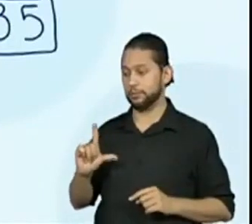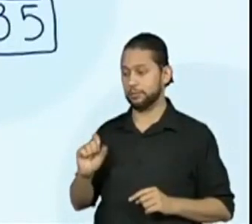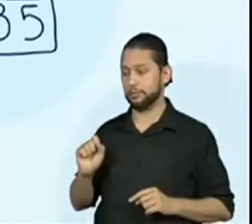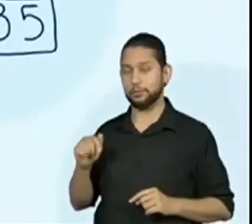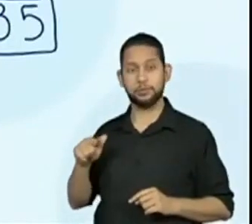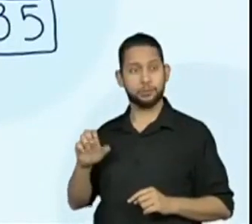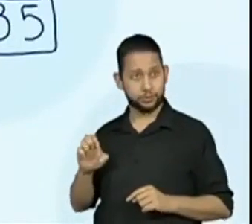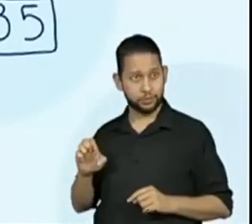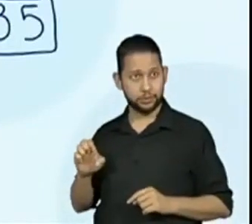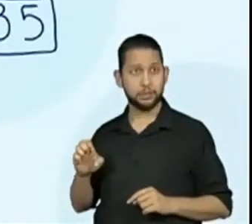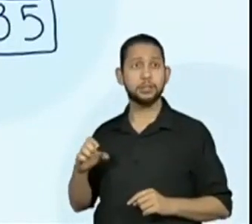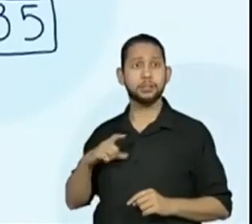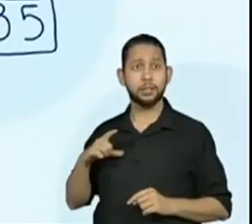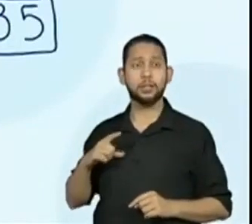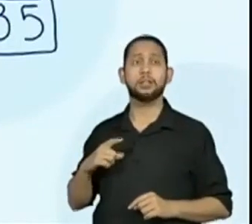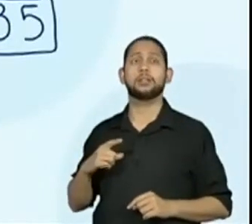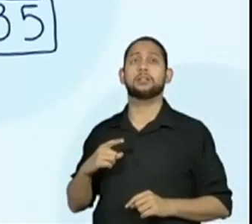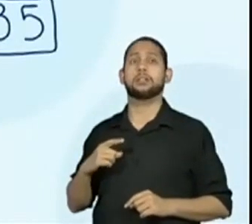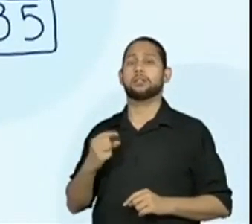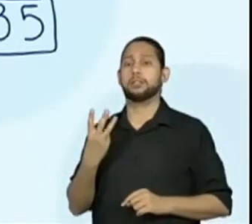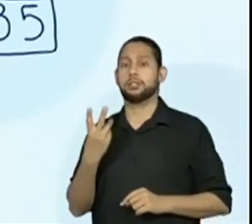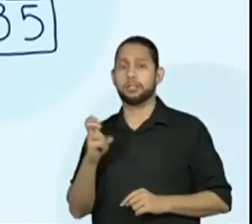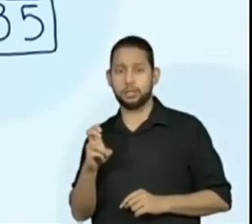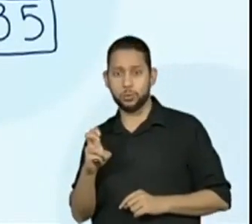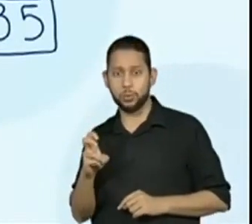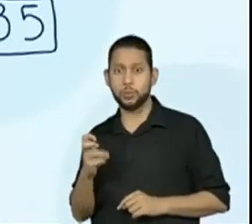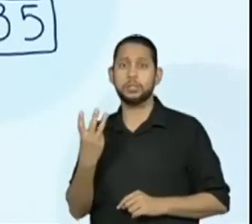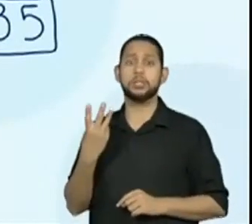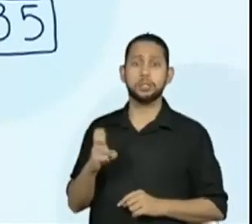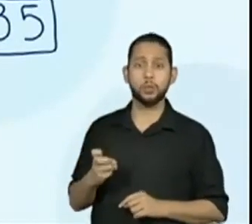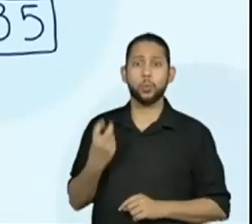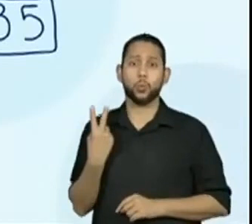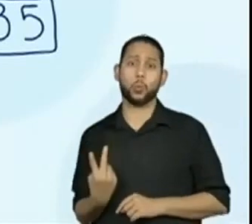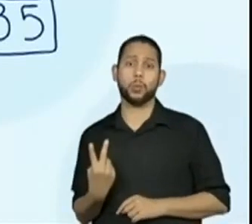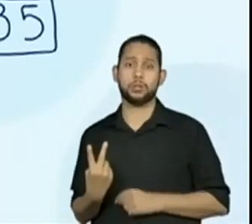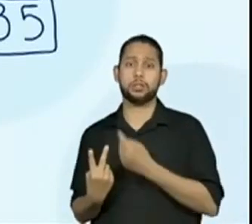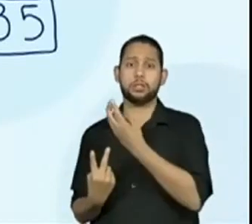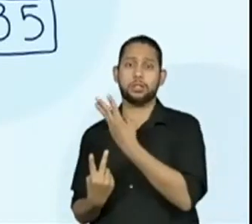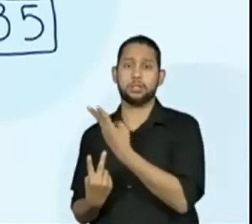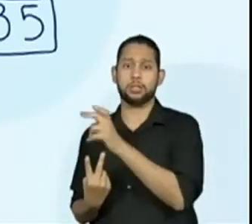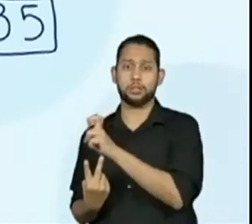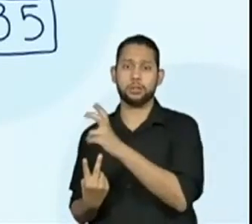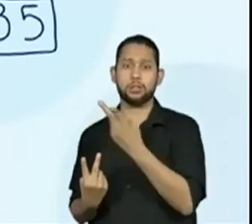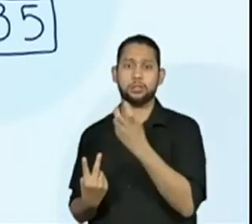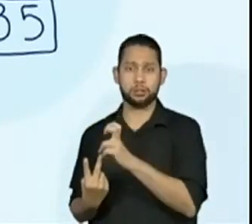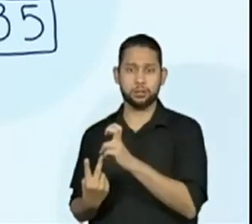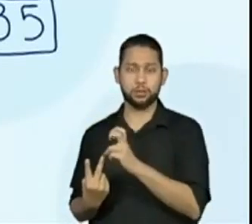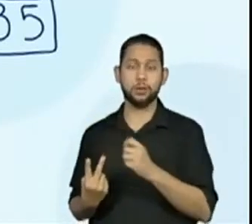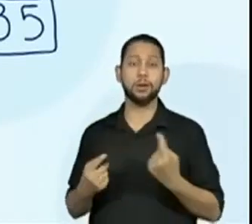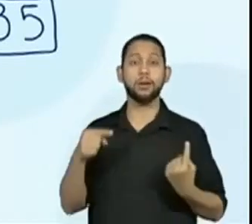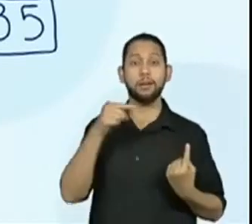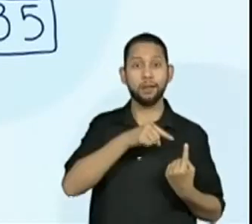dessas aqui de 35. Então, 2 vezes 35, 70. Já a Maura...